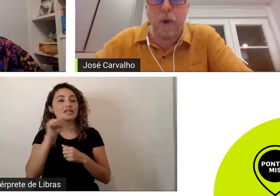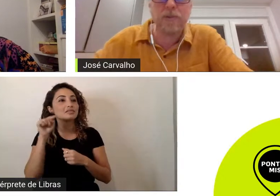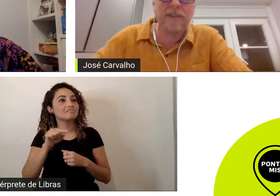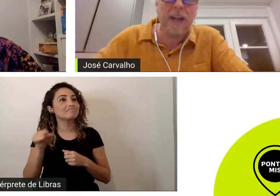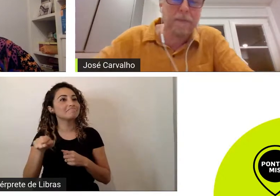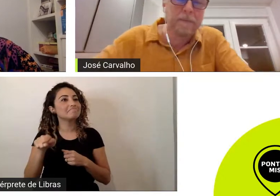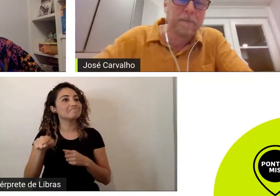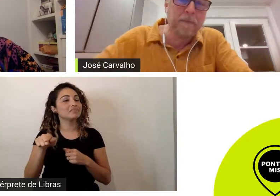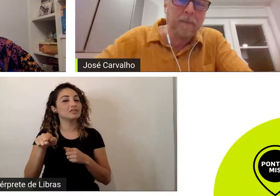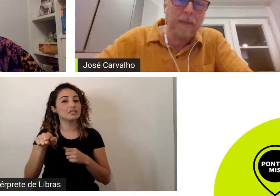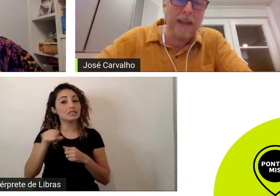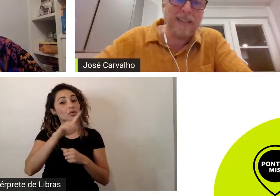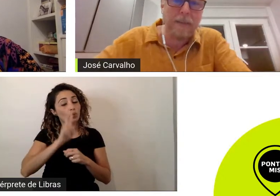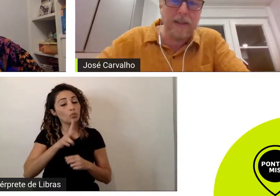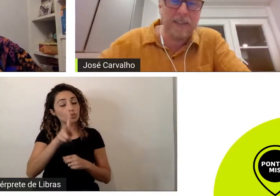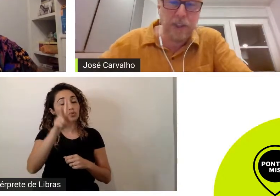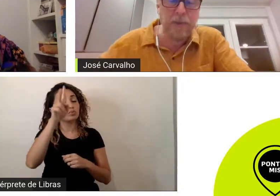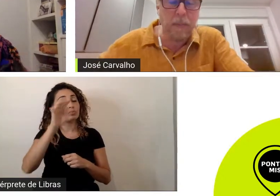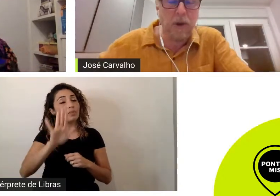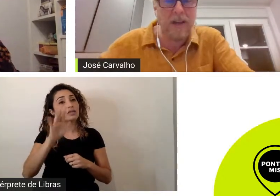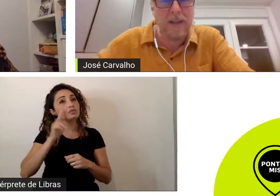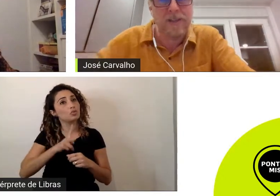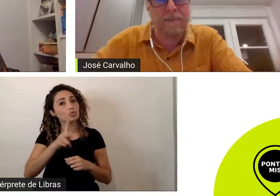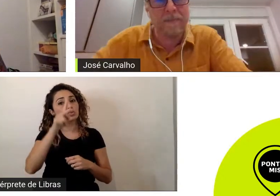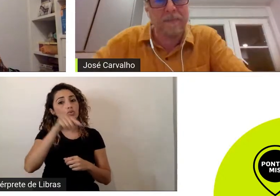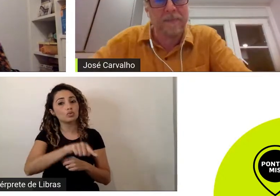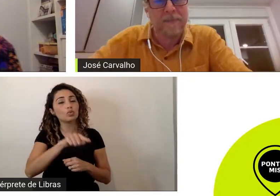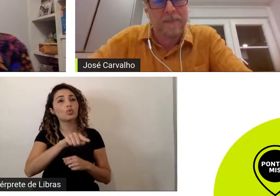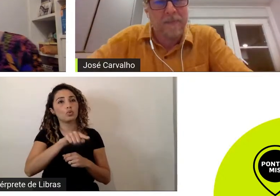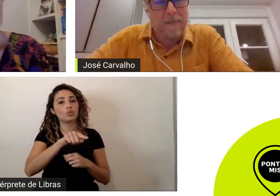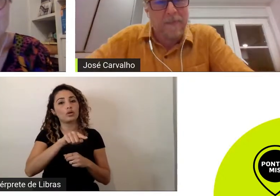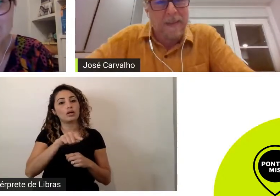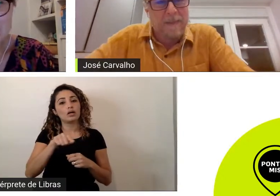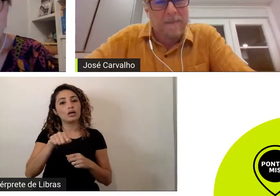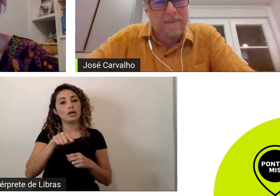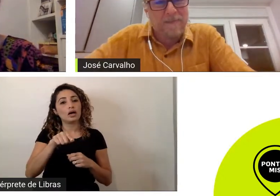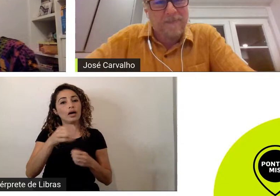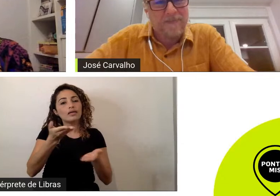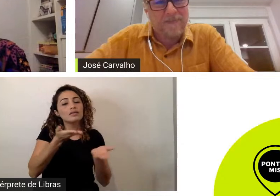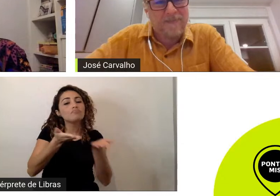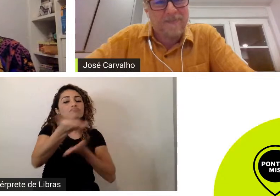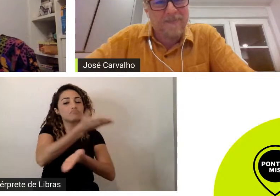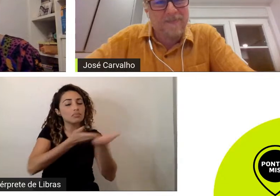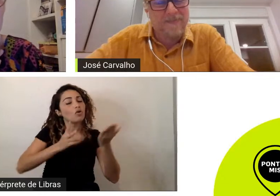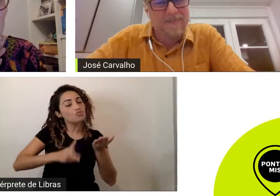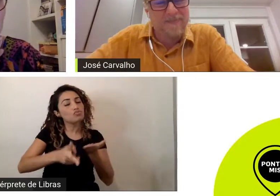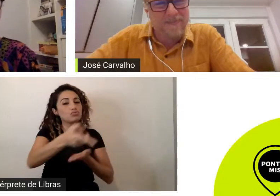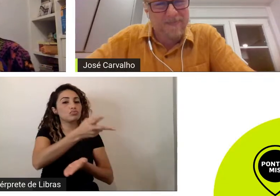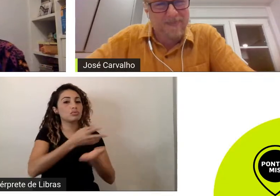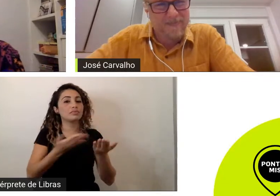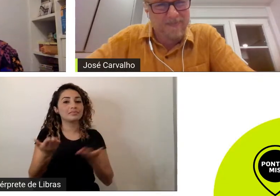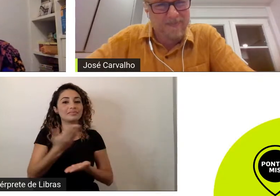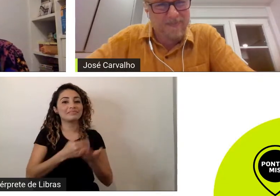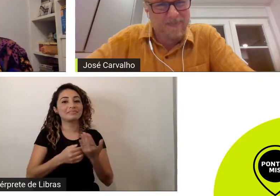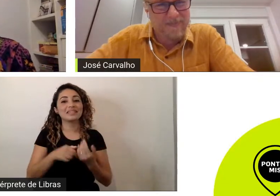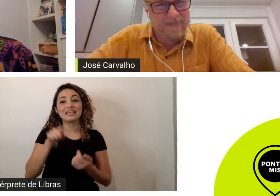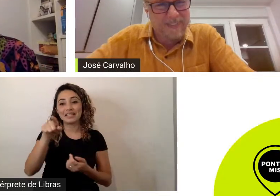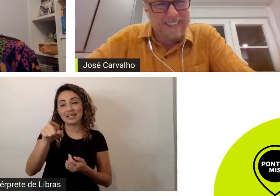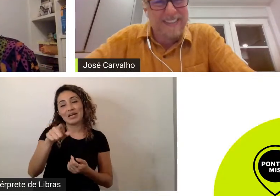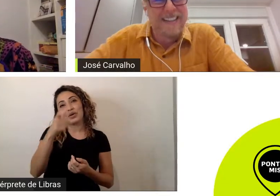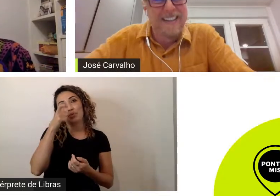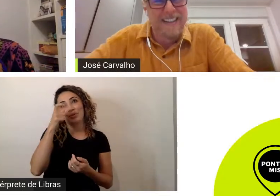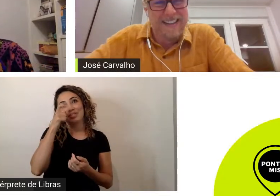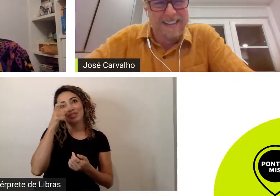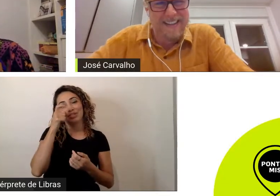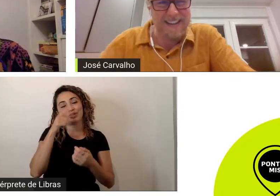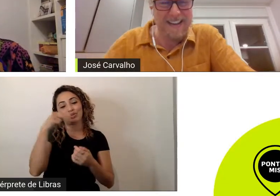approach sabe esse tipo de abordagem é interessante que você falou isso porque eu estou seguindo o Pantanal estou adorando olhar